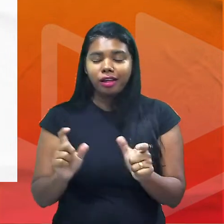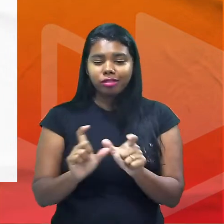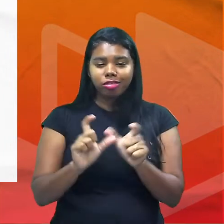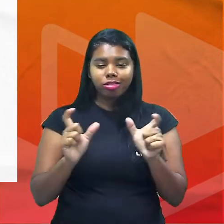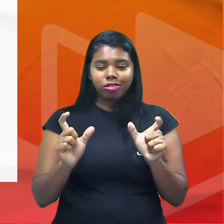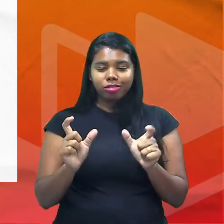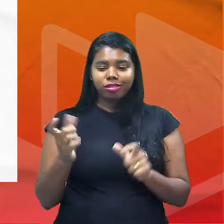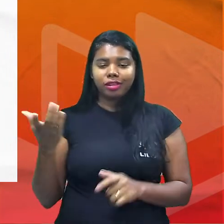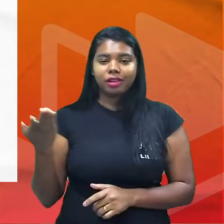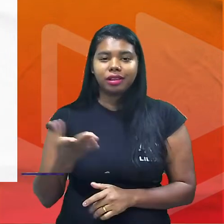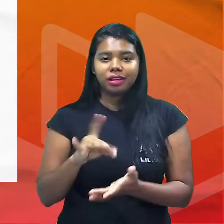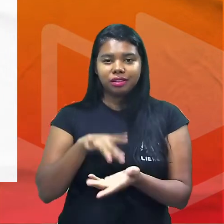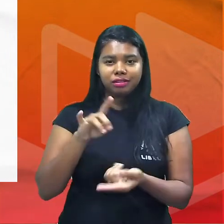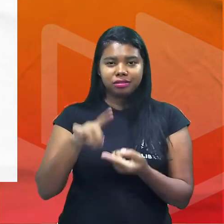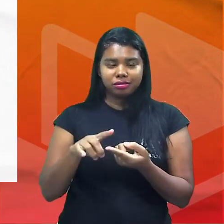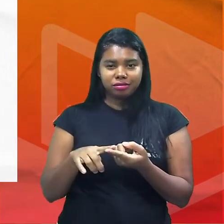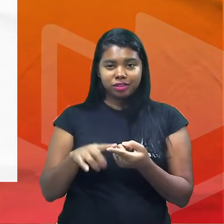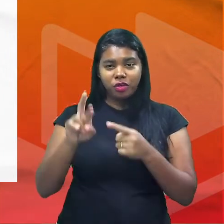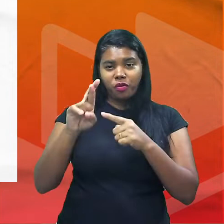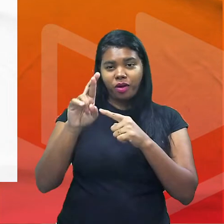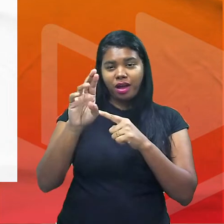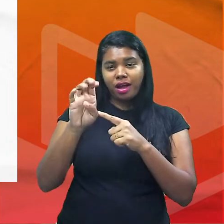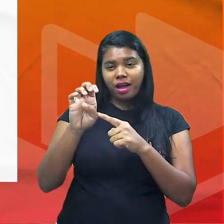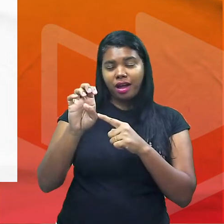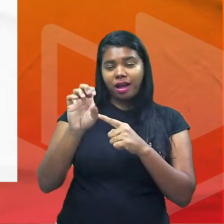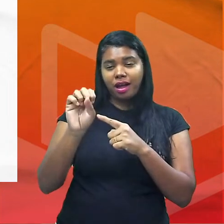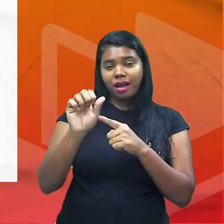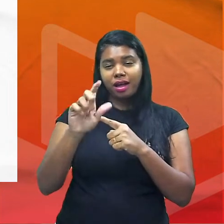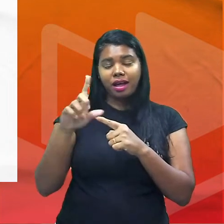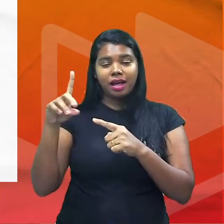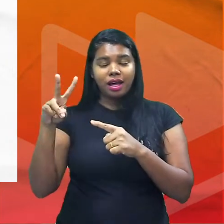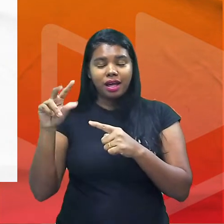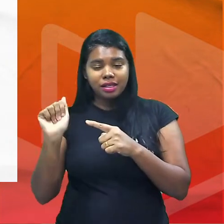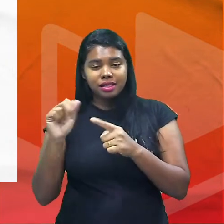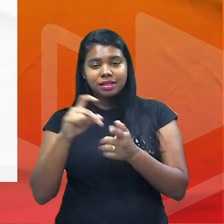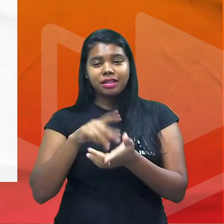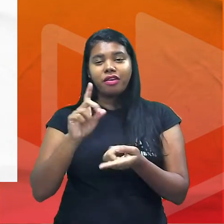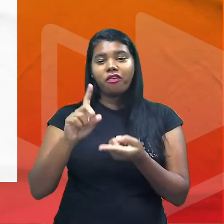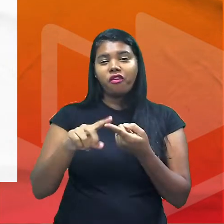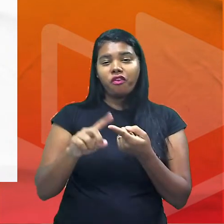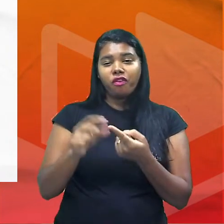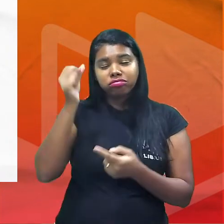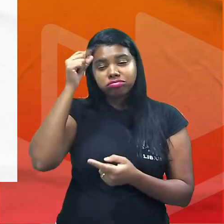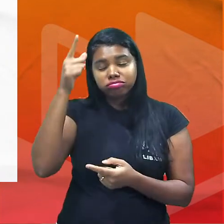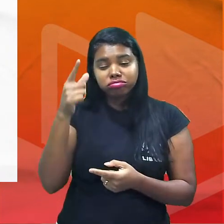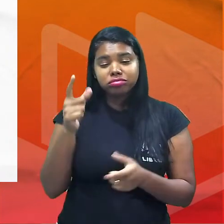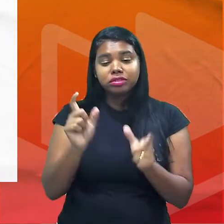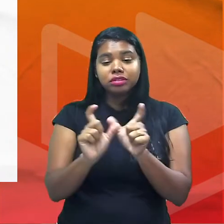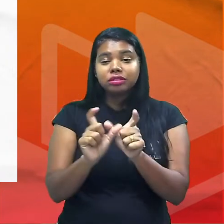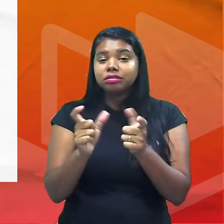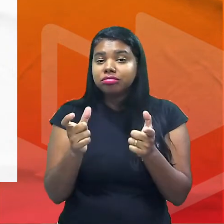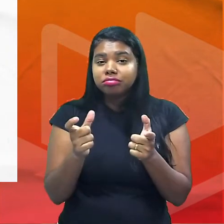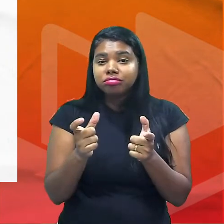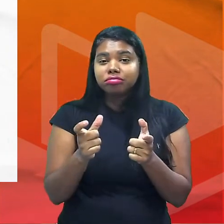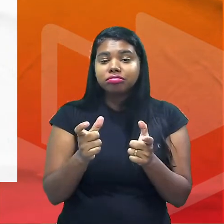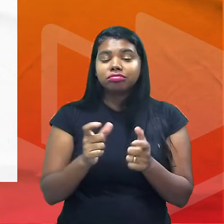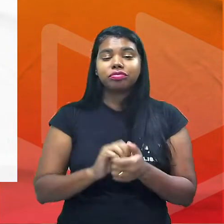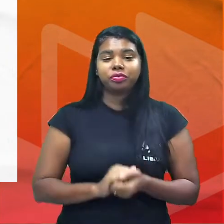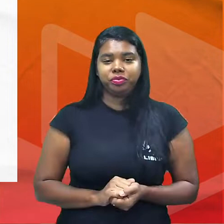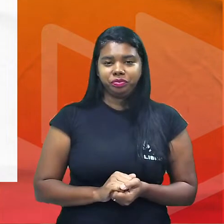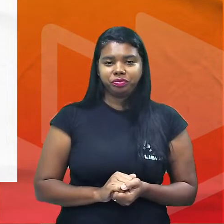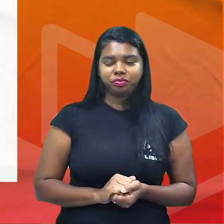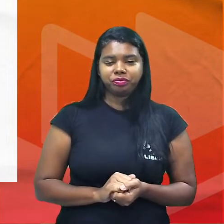conectivo está estabelecendo uma ressalva uma ideia antitética isso é uma conjunção adversativa ou